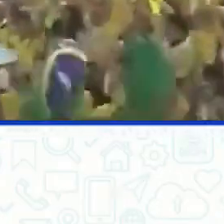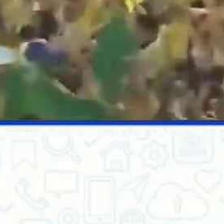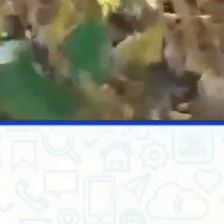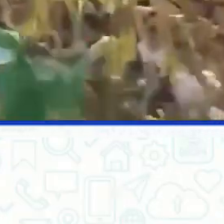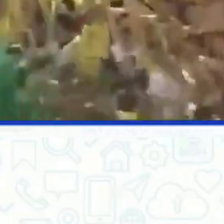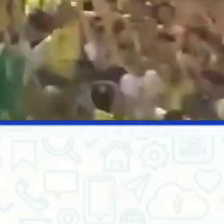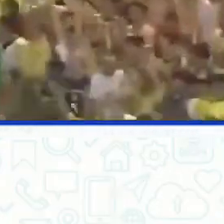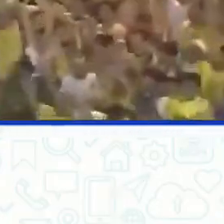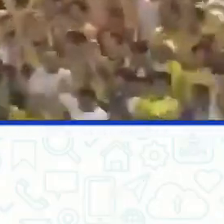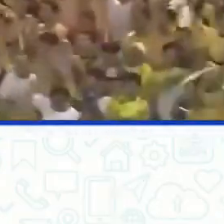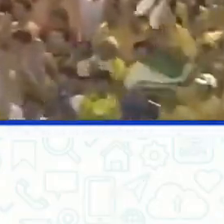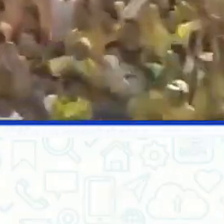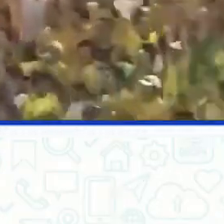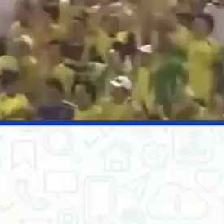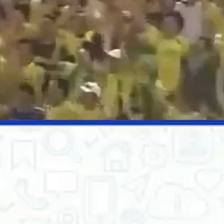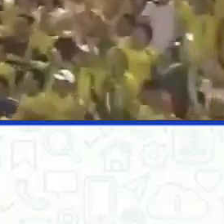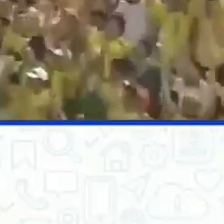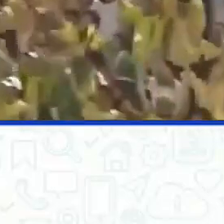Chegou.